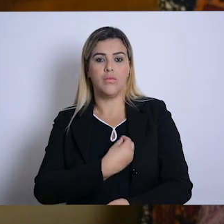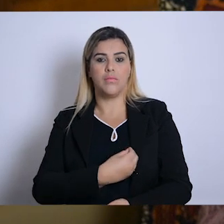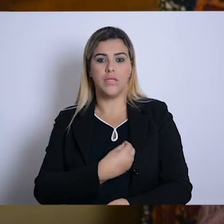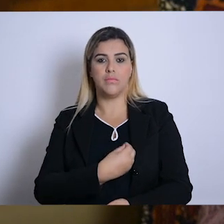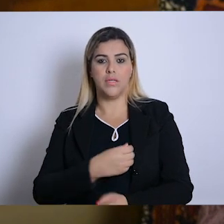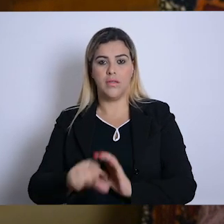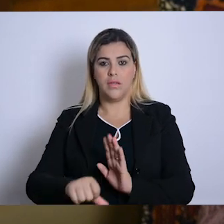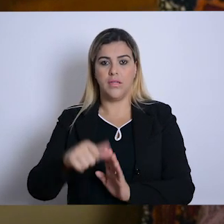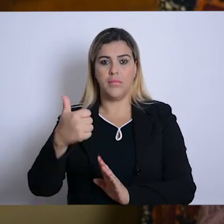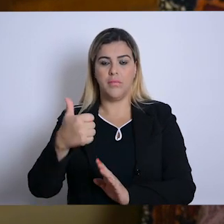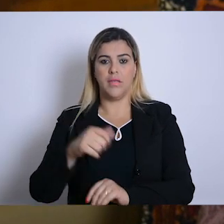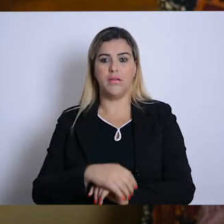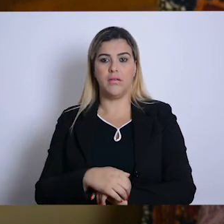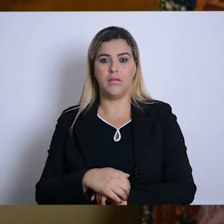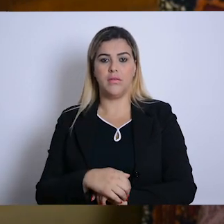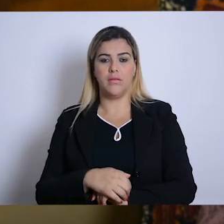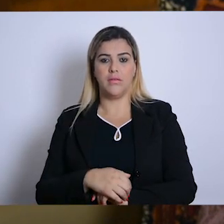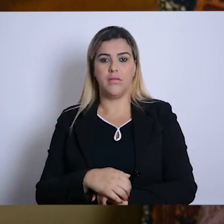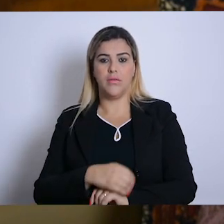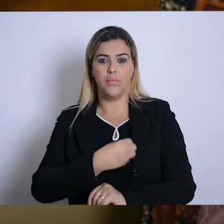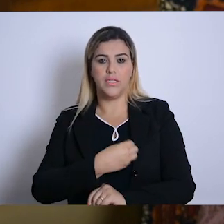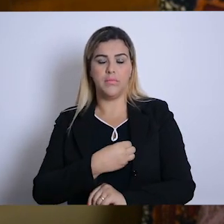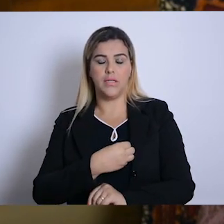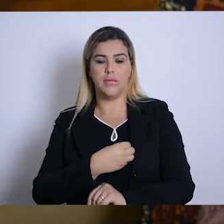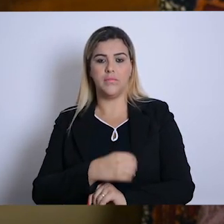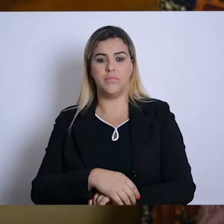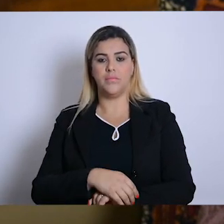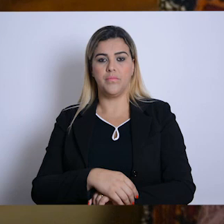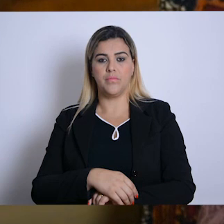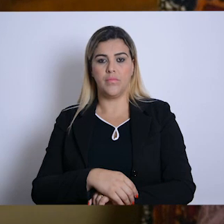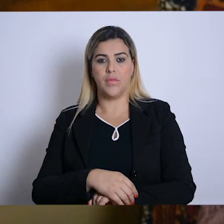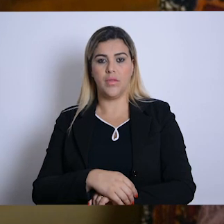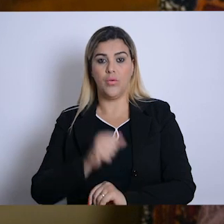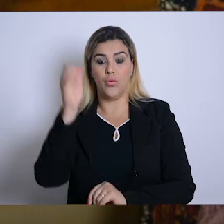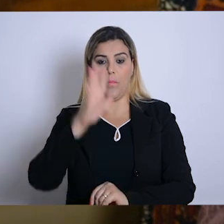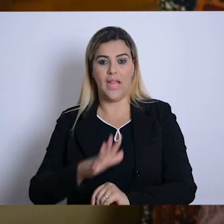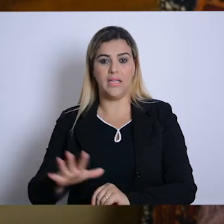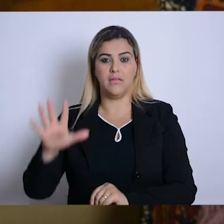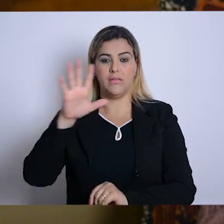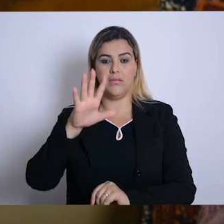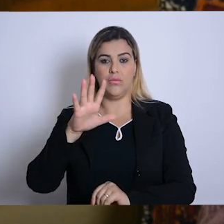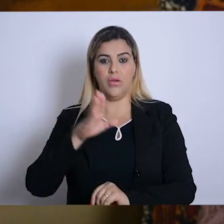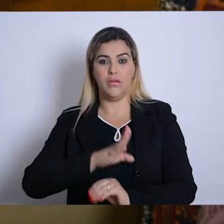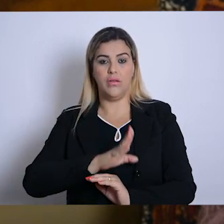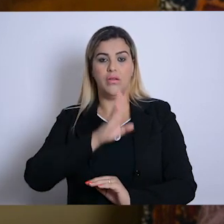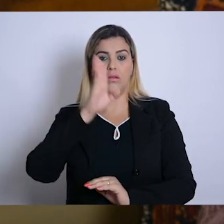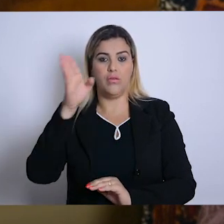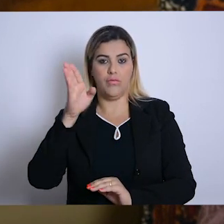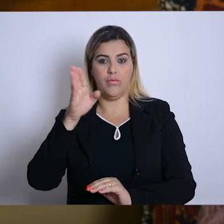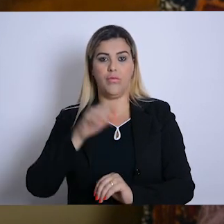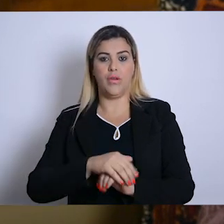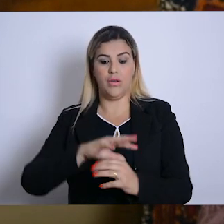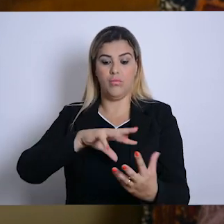participação do Brasil na Federação Mundial